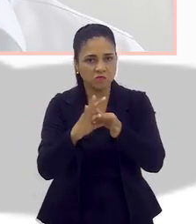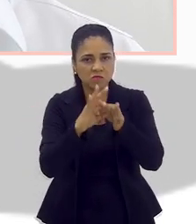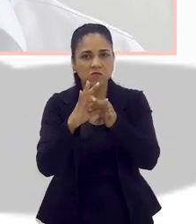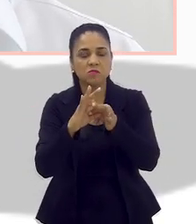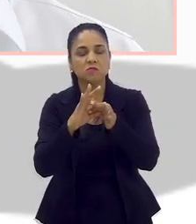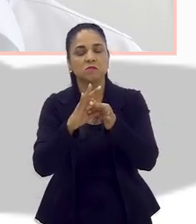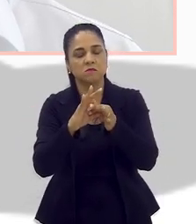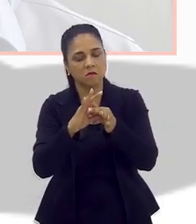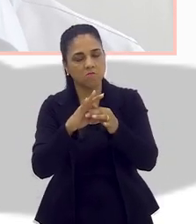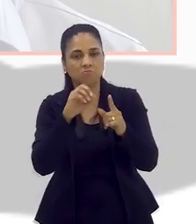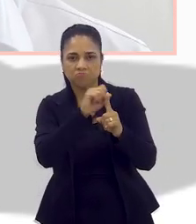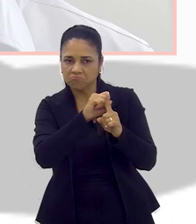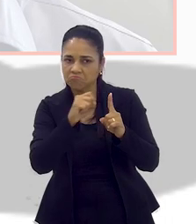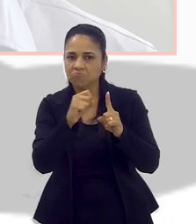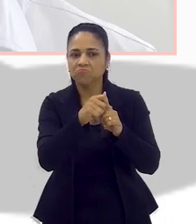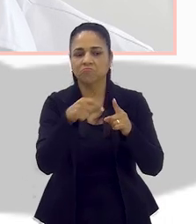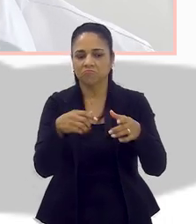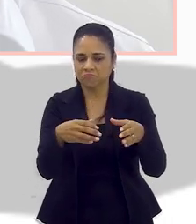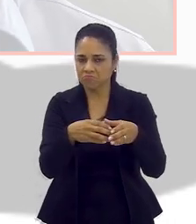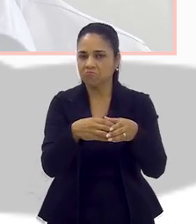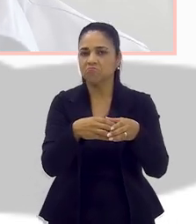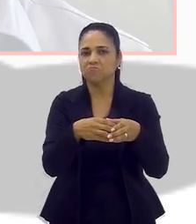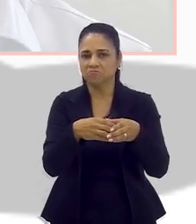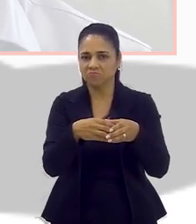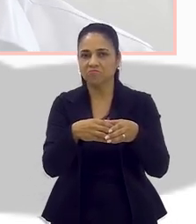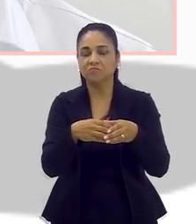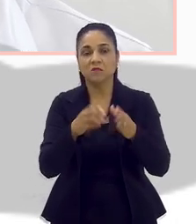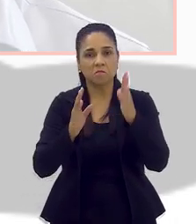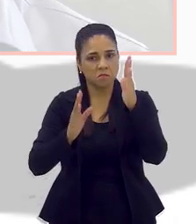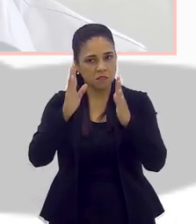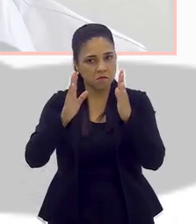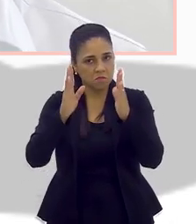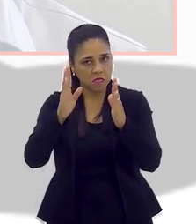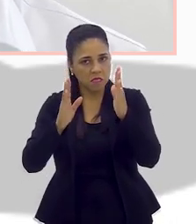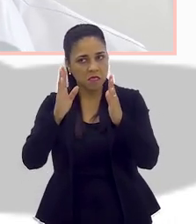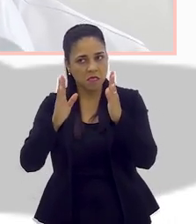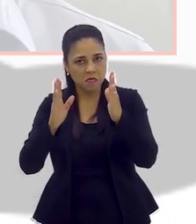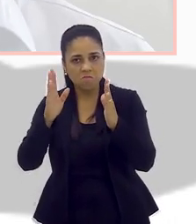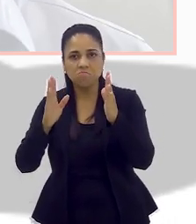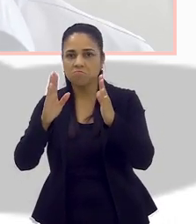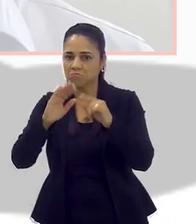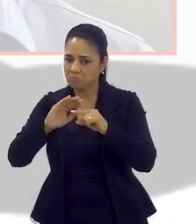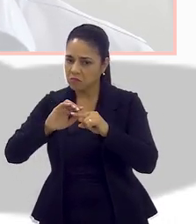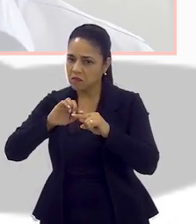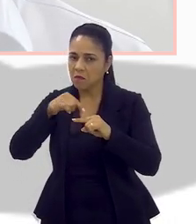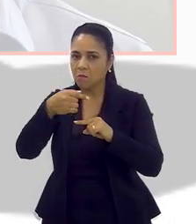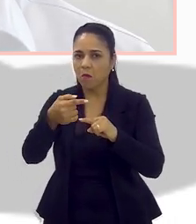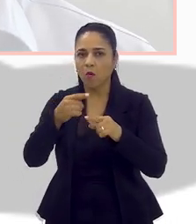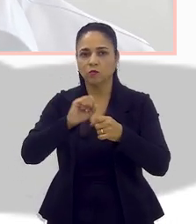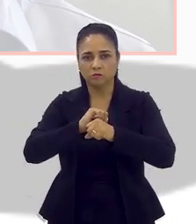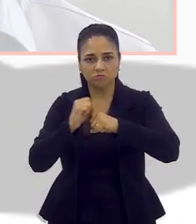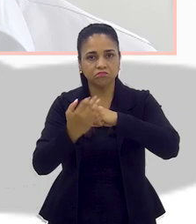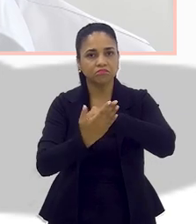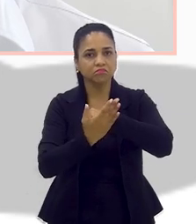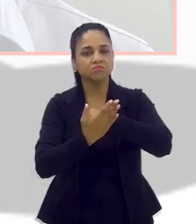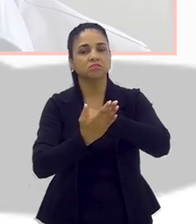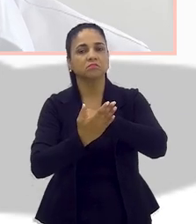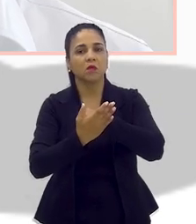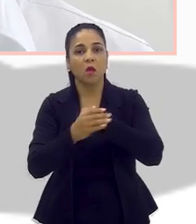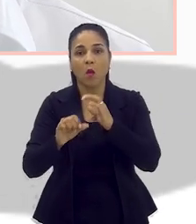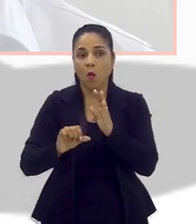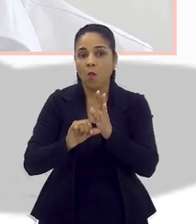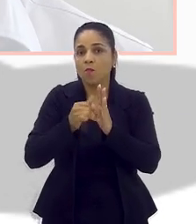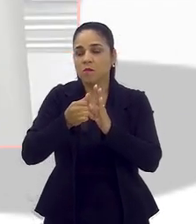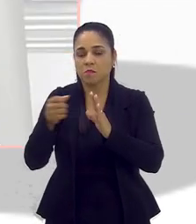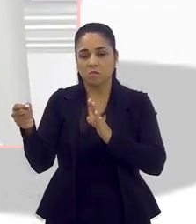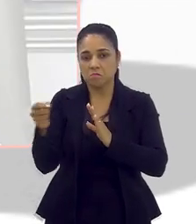representa grande parcela da nossa sociedade, que, pós-pandemia, se viu num cenário de difícil acesso